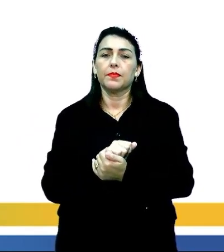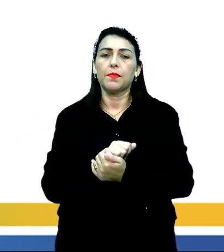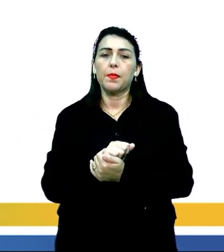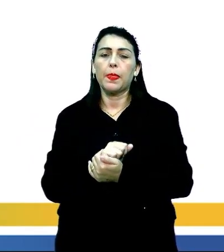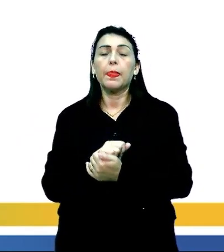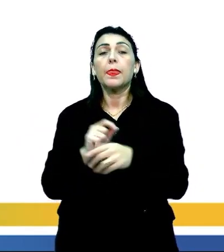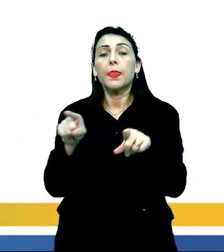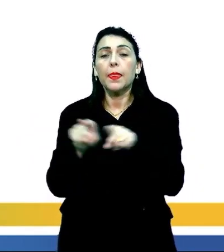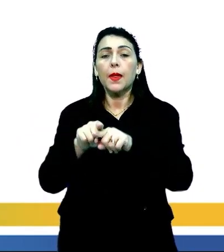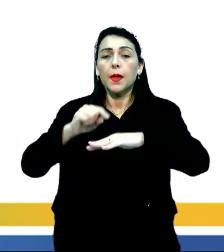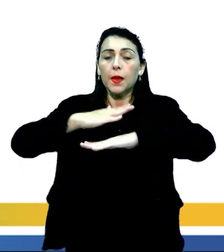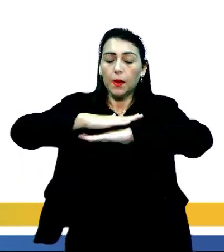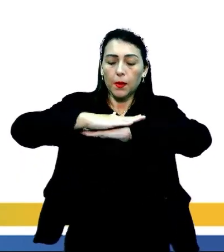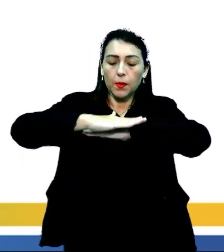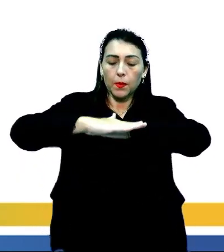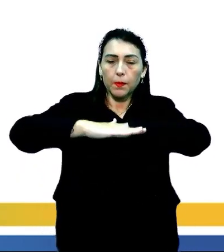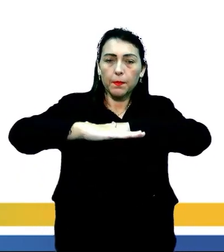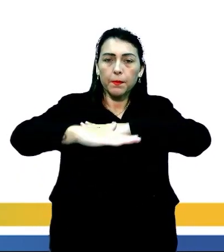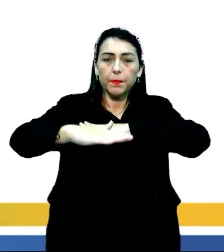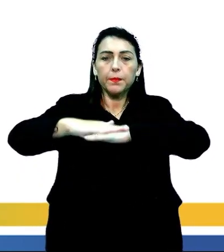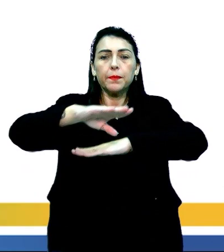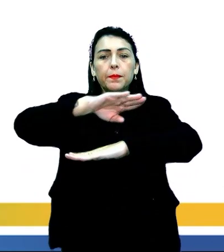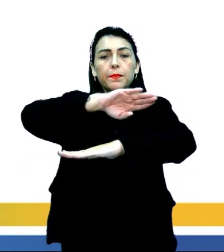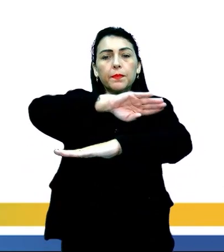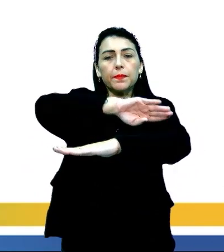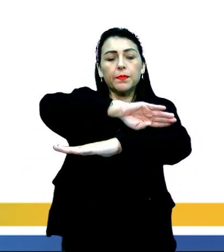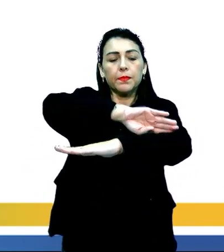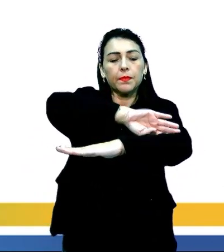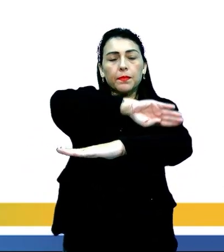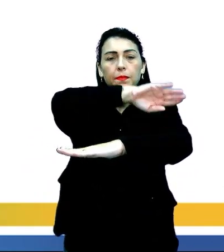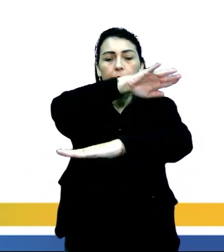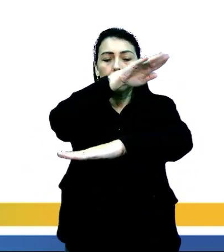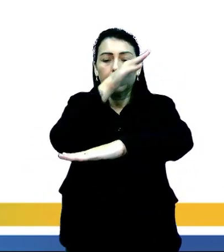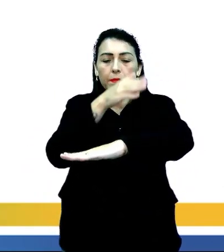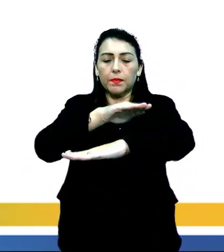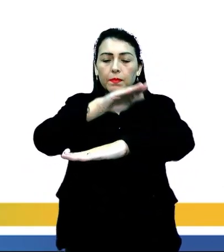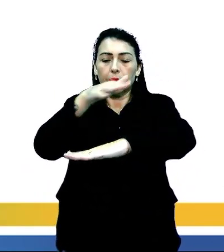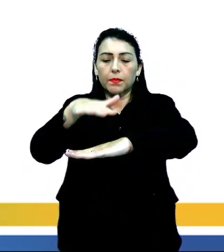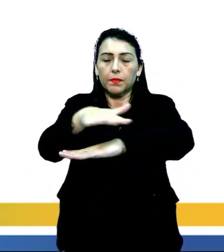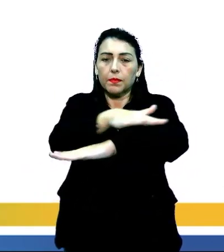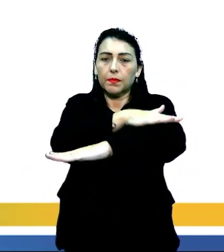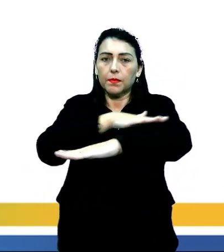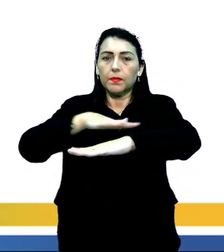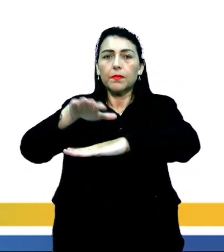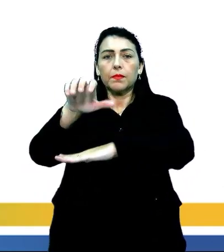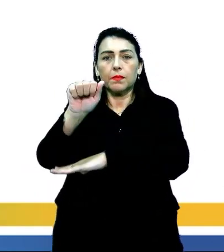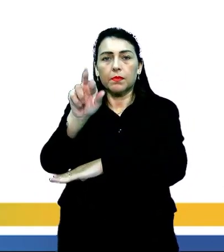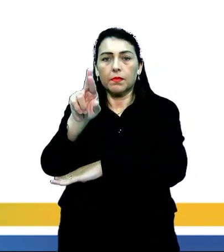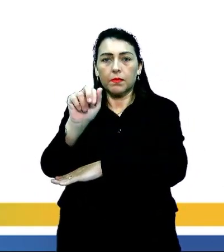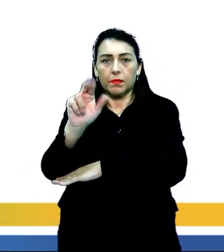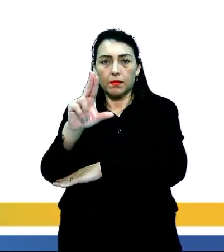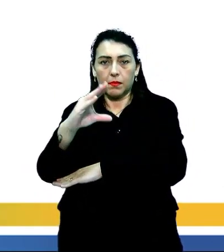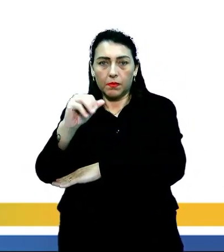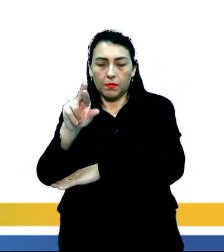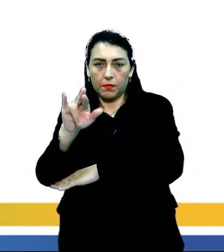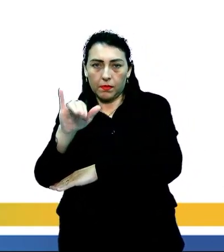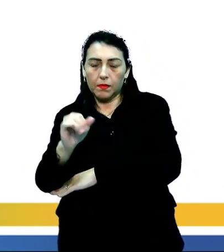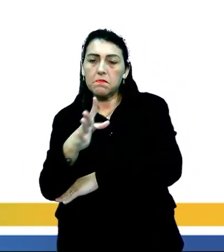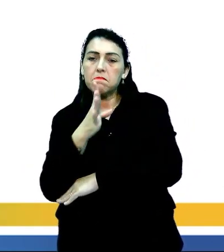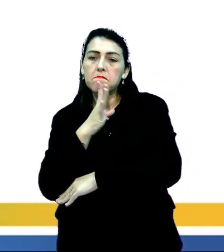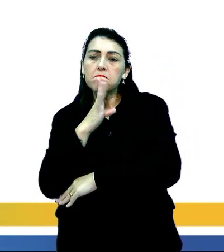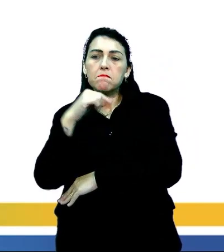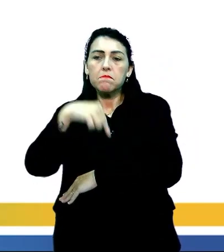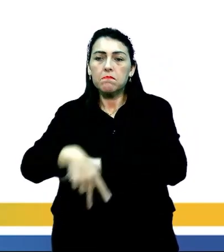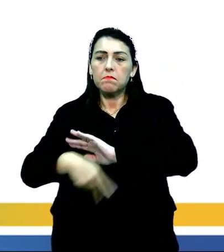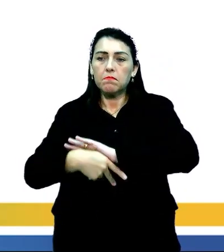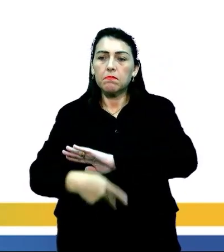diversificado. Esse domínio ele é coberto pela mata de araucárias, que também é conhecida aqui no Brasil